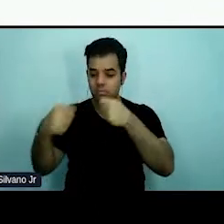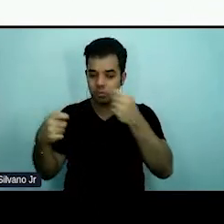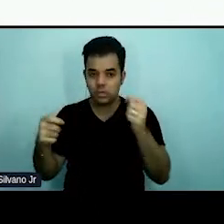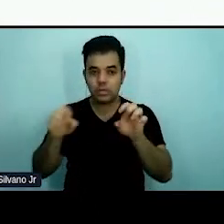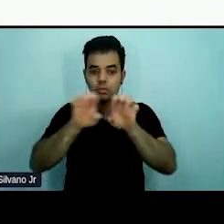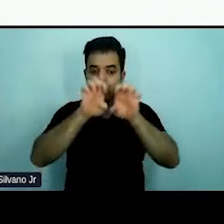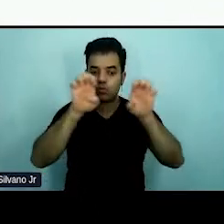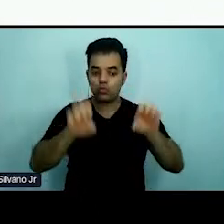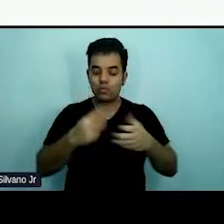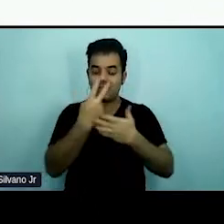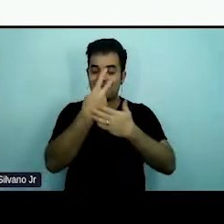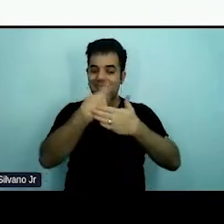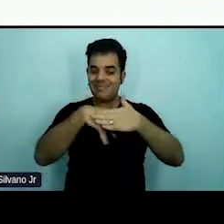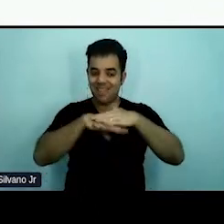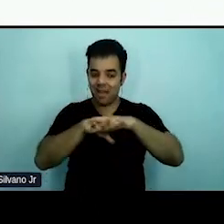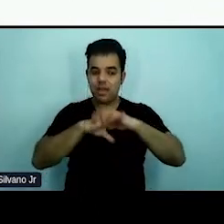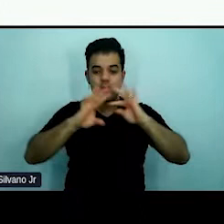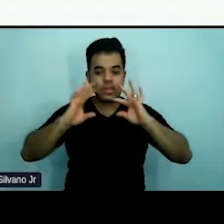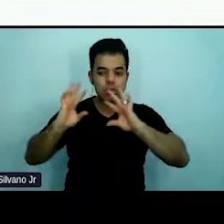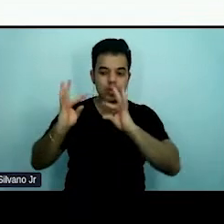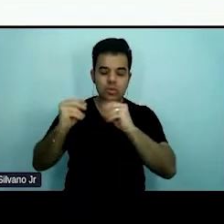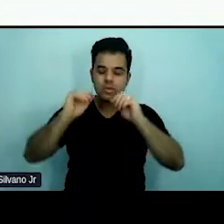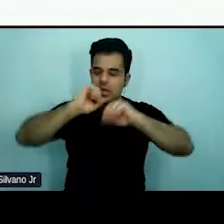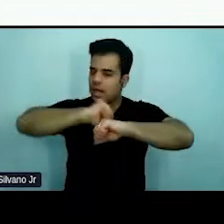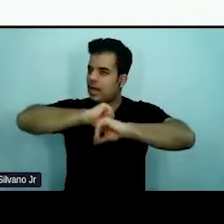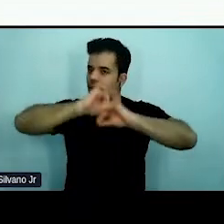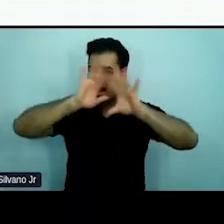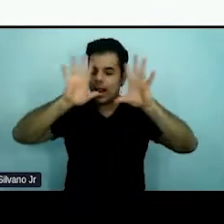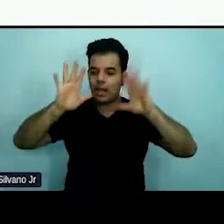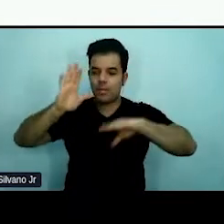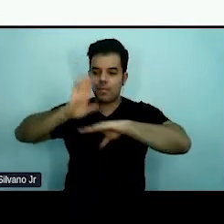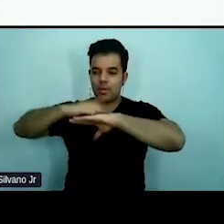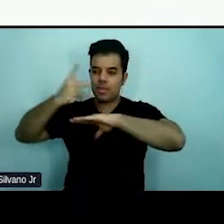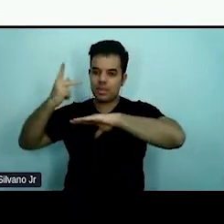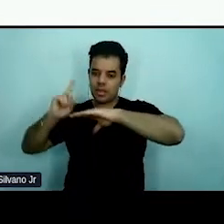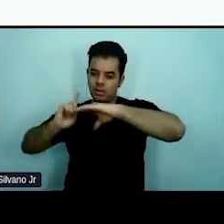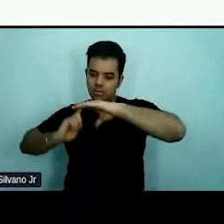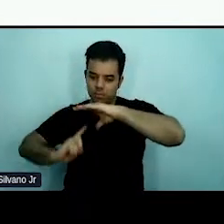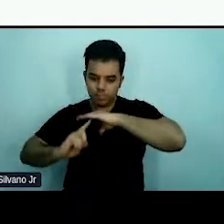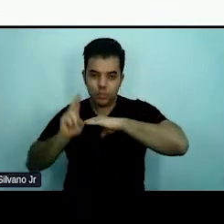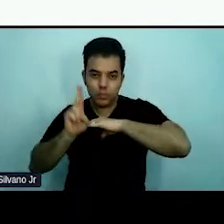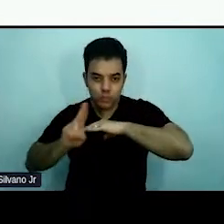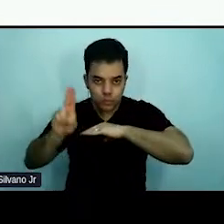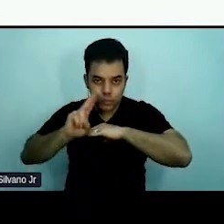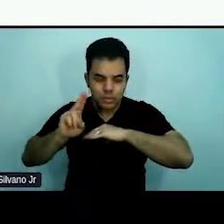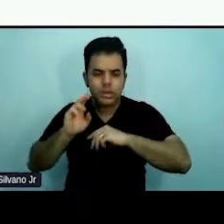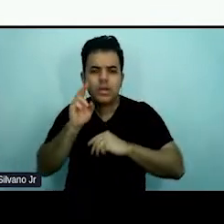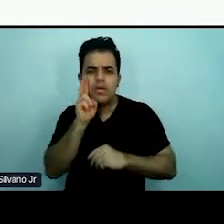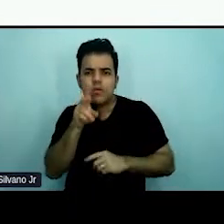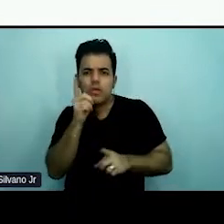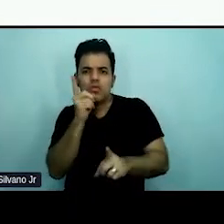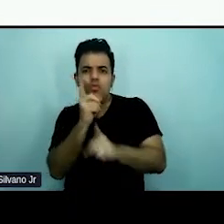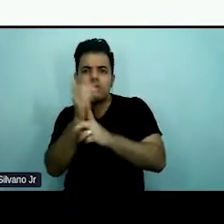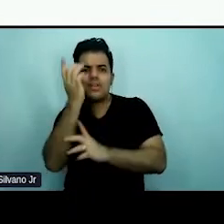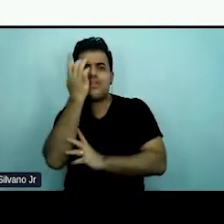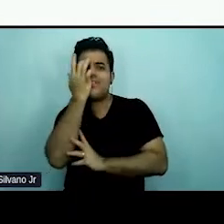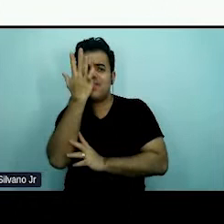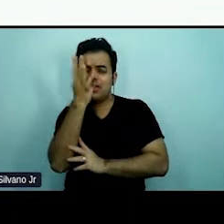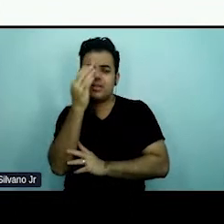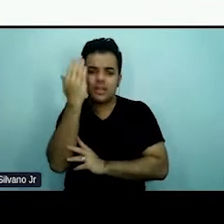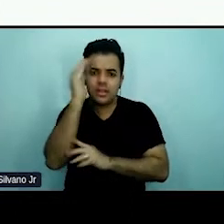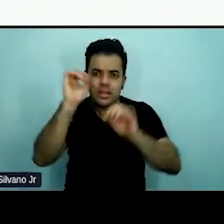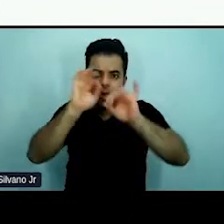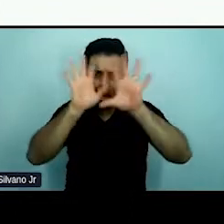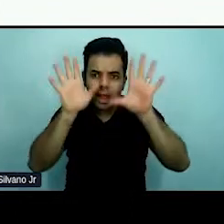estão tão claros que o leitor pode facilmente encontrar o que precisa, entender o que encontra e usar